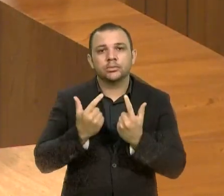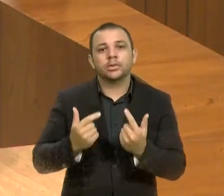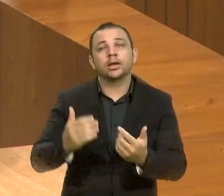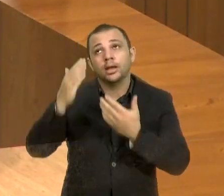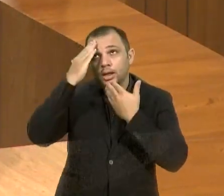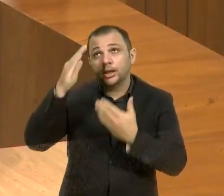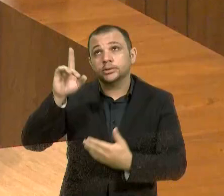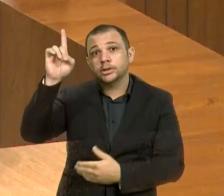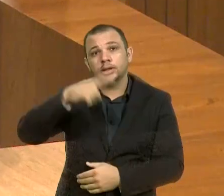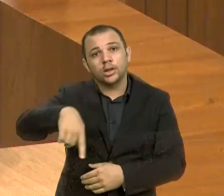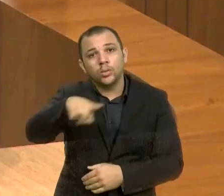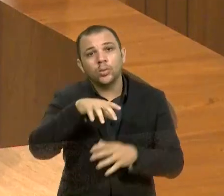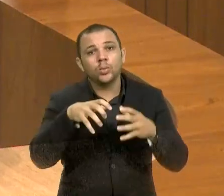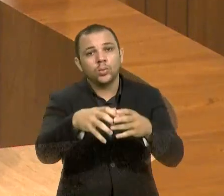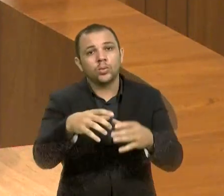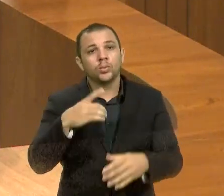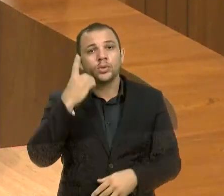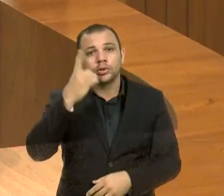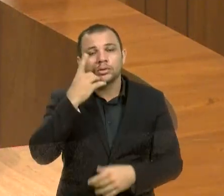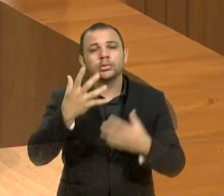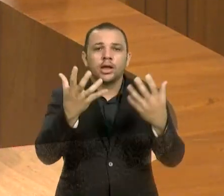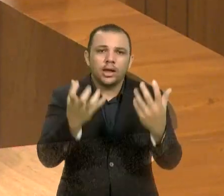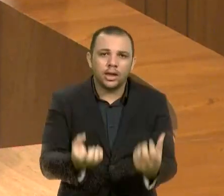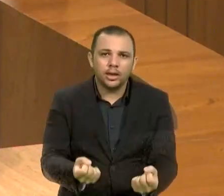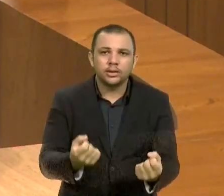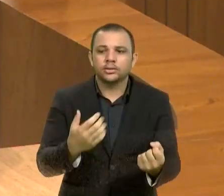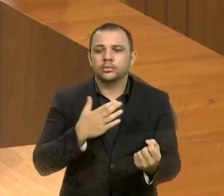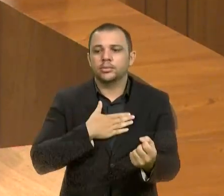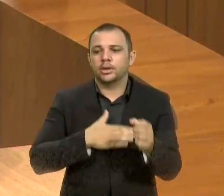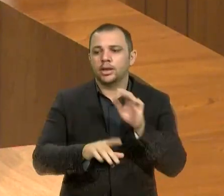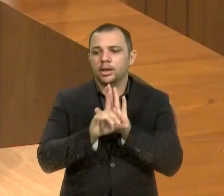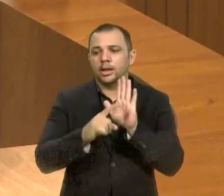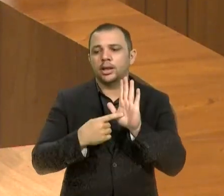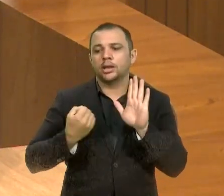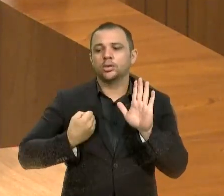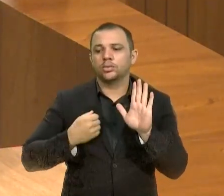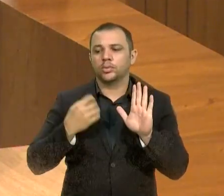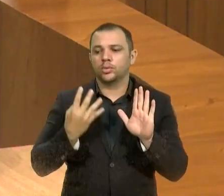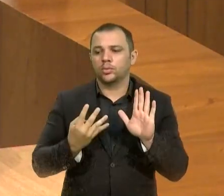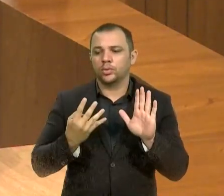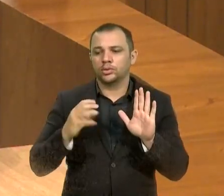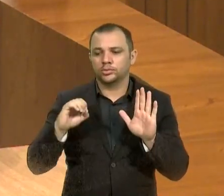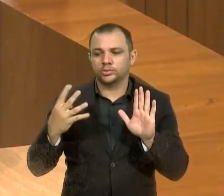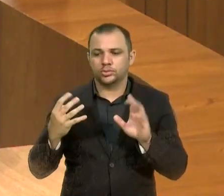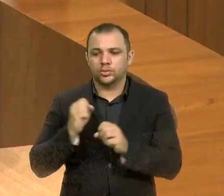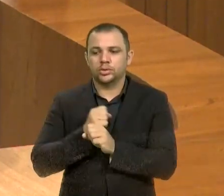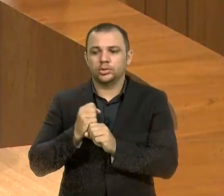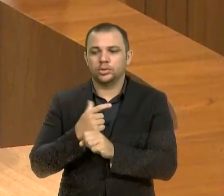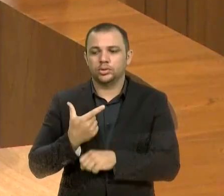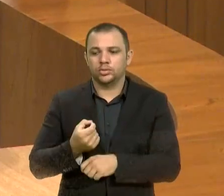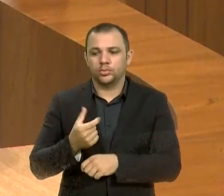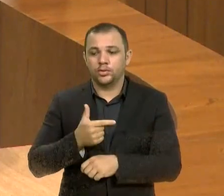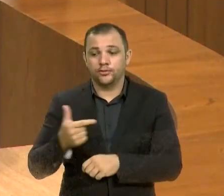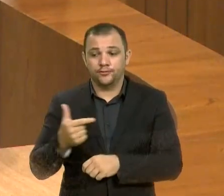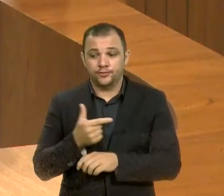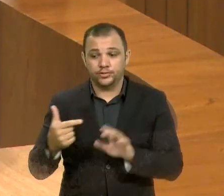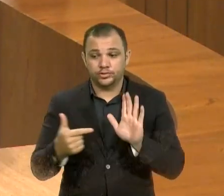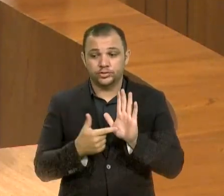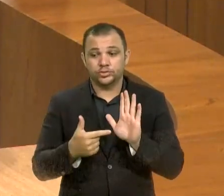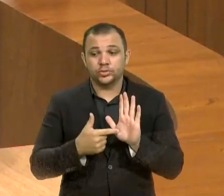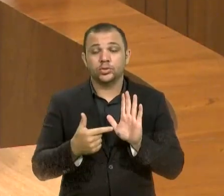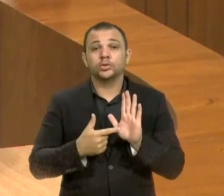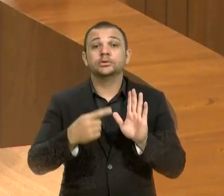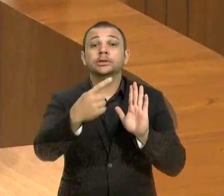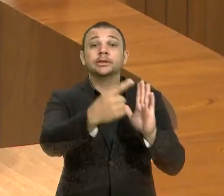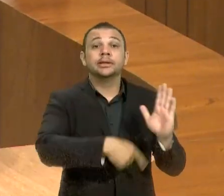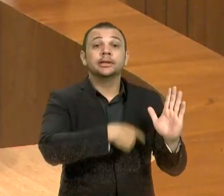deputados acataram a nossa lei 404, barra 2022, que